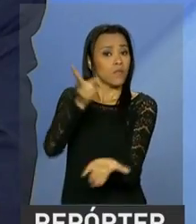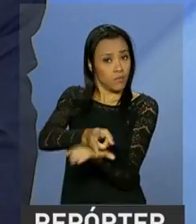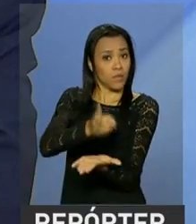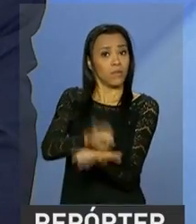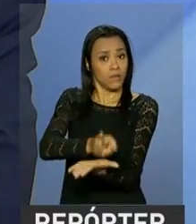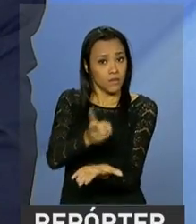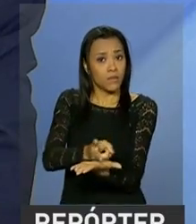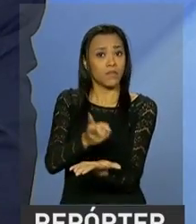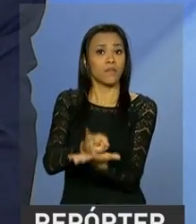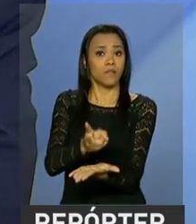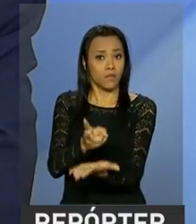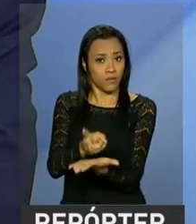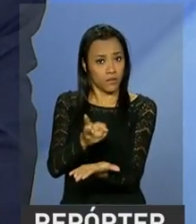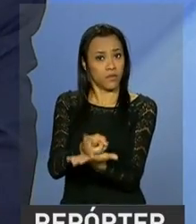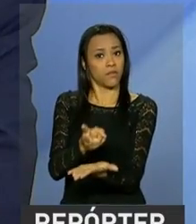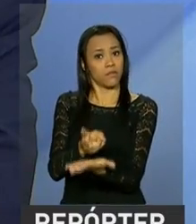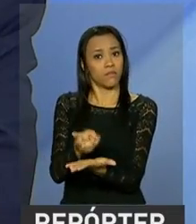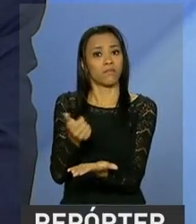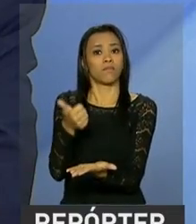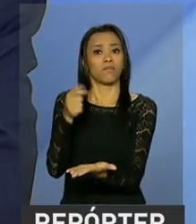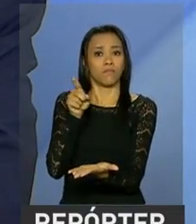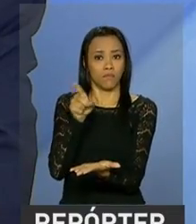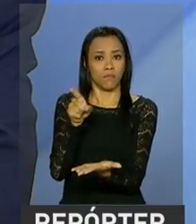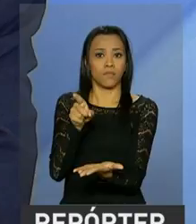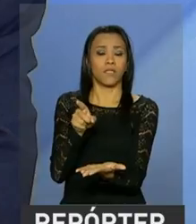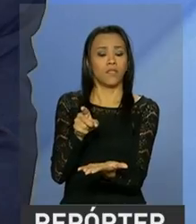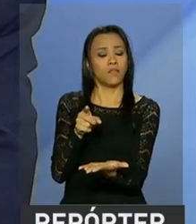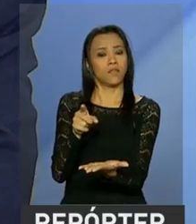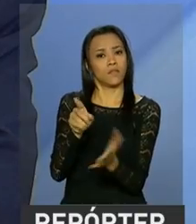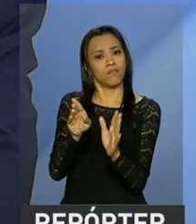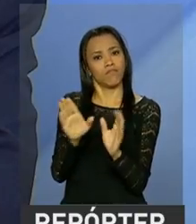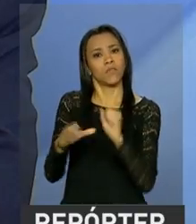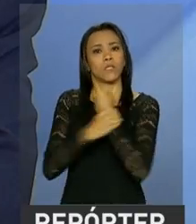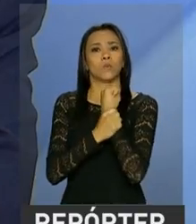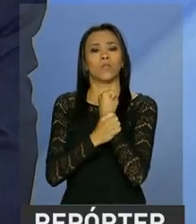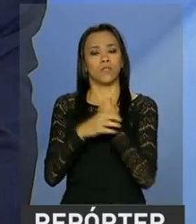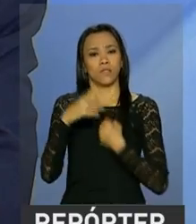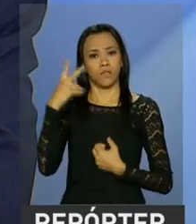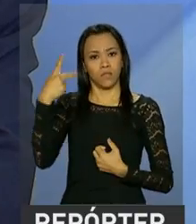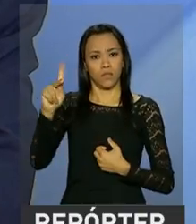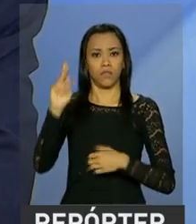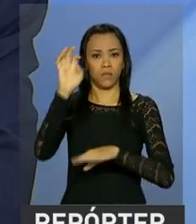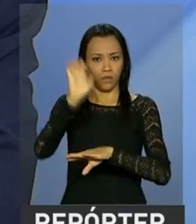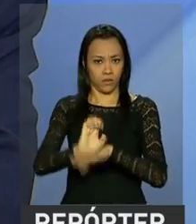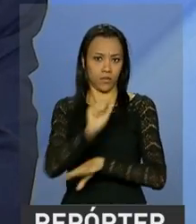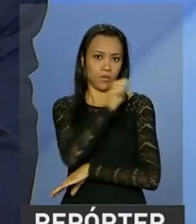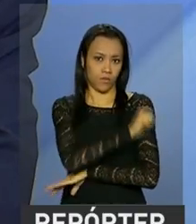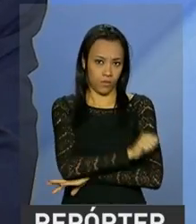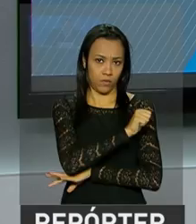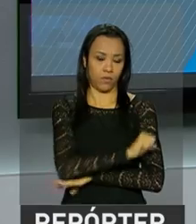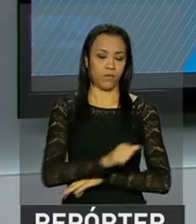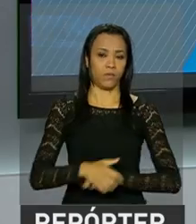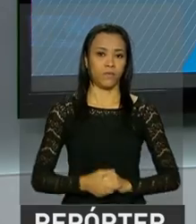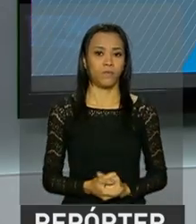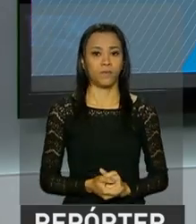desse bem-estar, que é a segurança pública, a população do Rio de Janeiro.